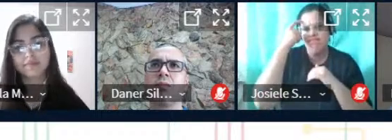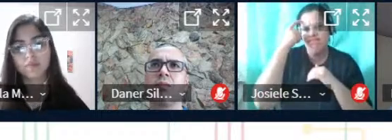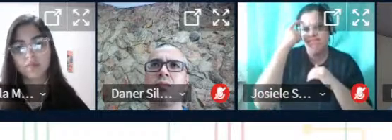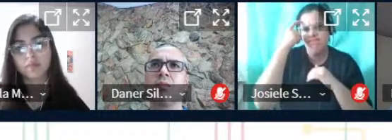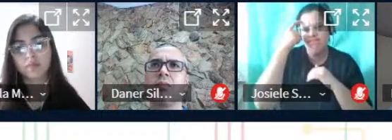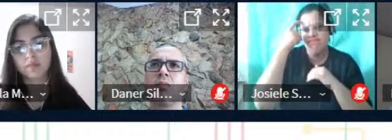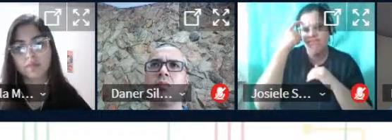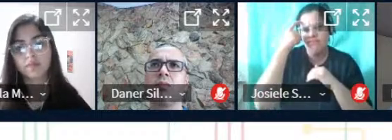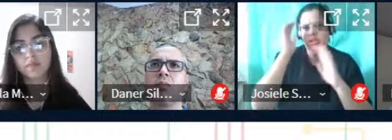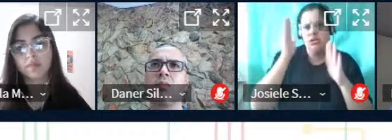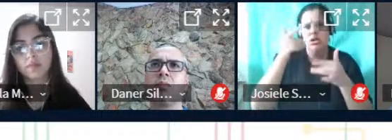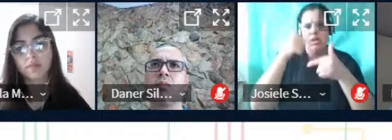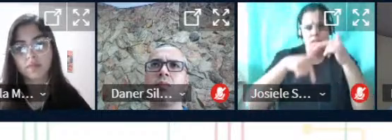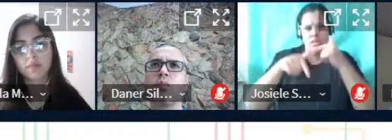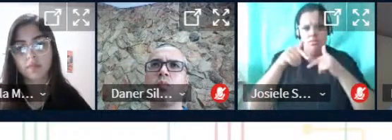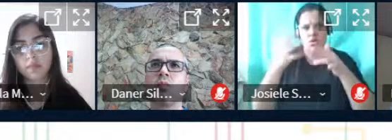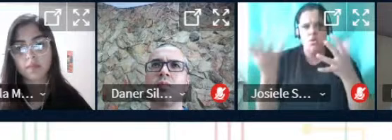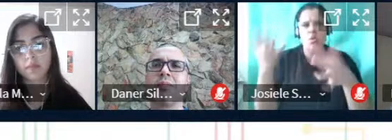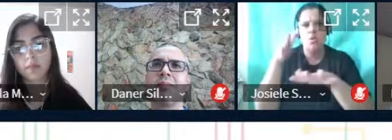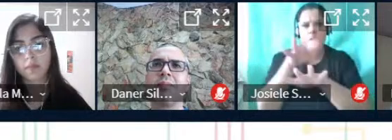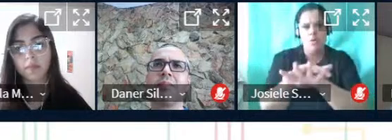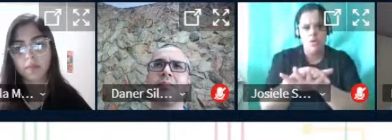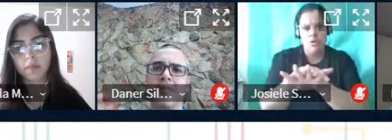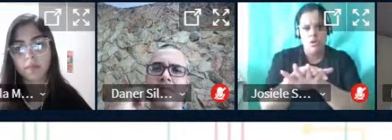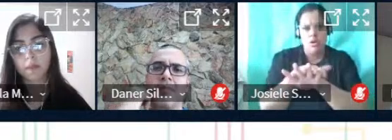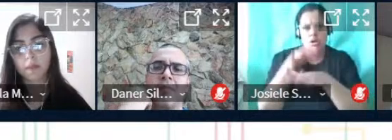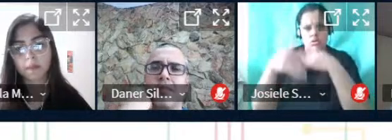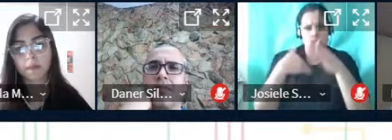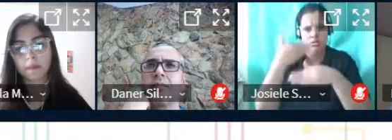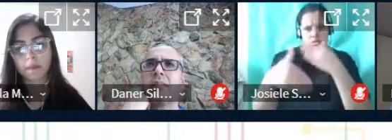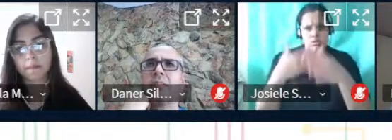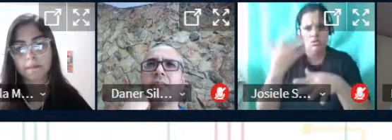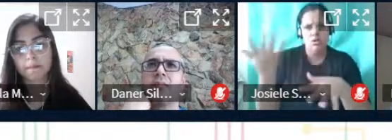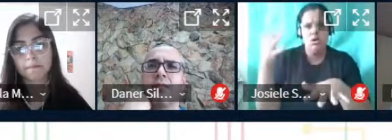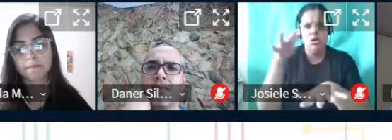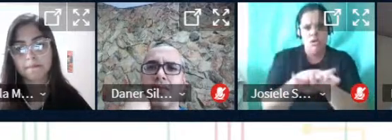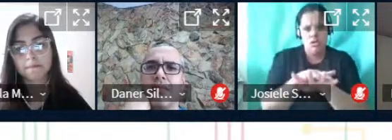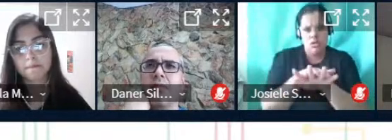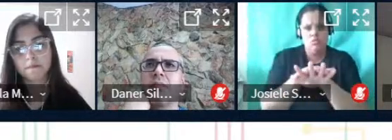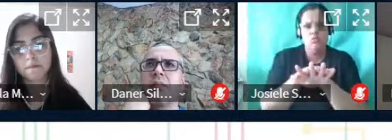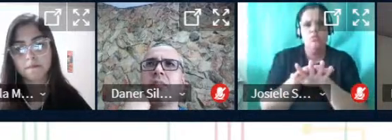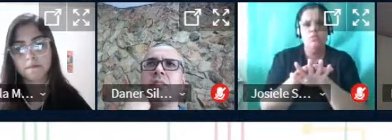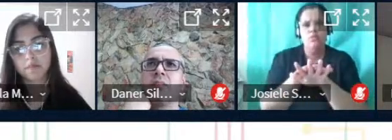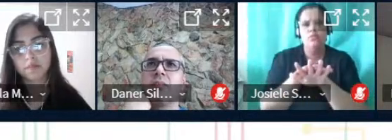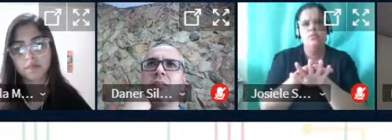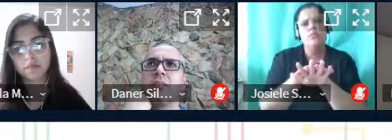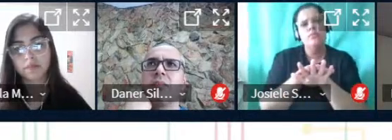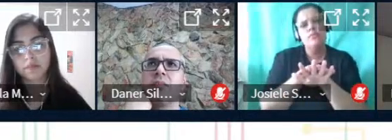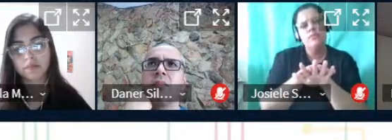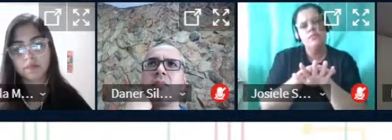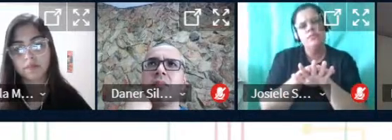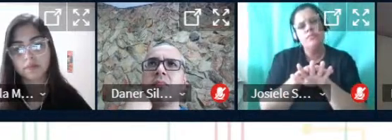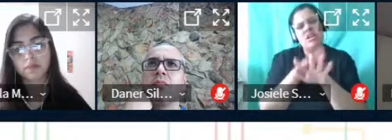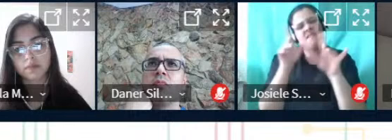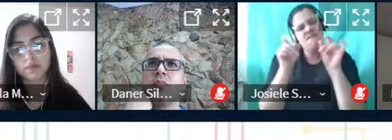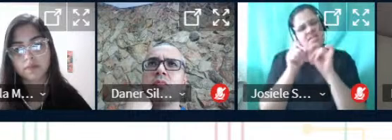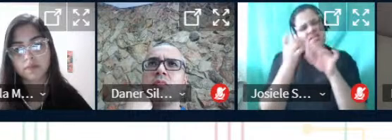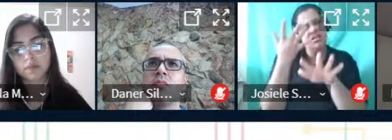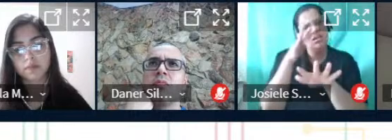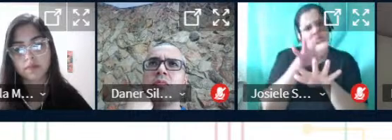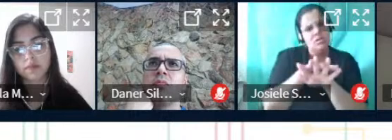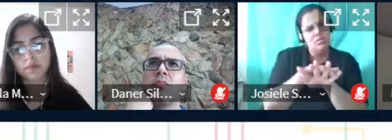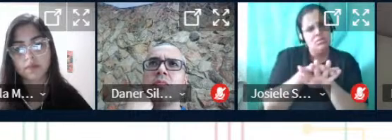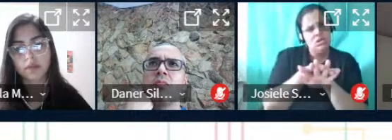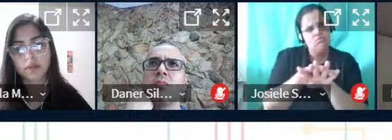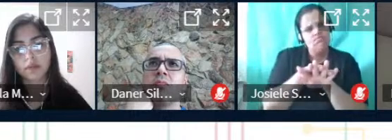tu estás trabalhando né com inclusão estás desenvolvendo alguma coisa em prol da inclusão né fazer isso de